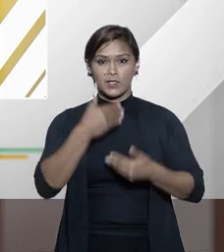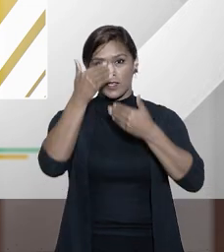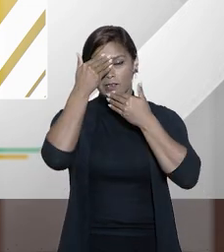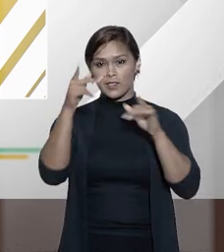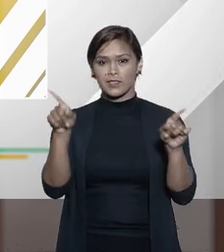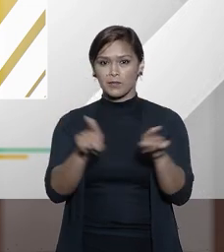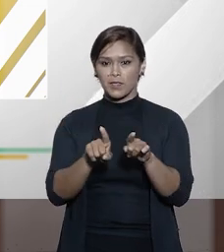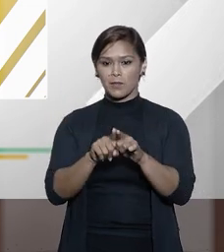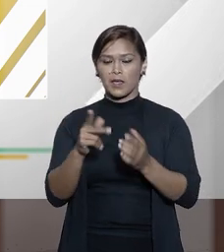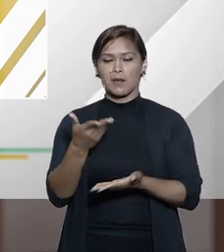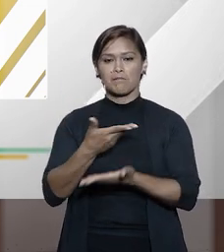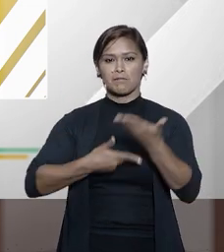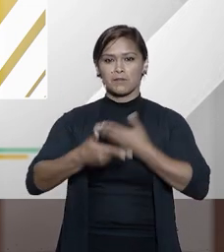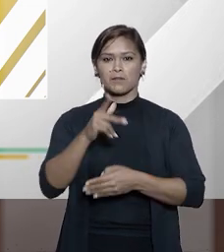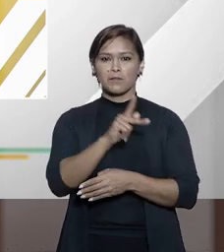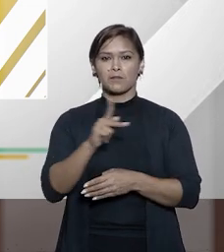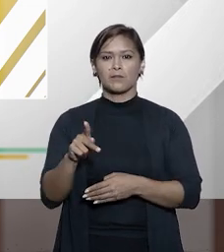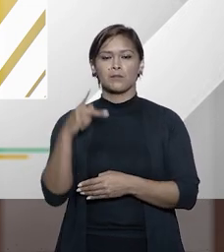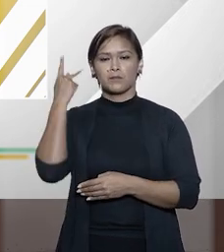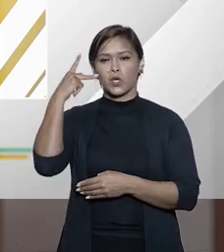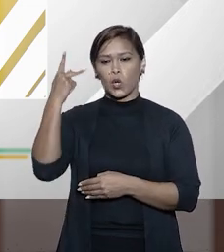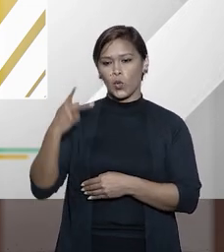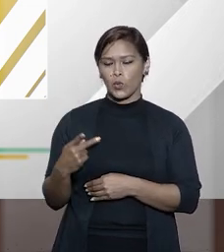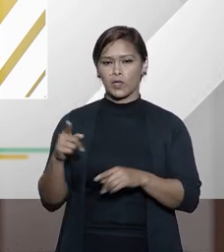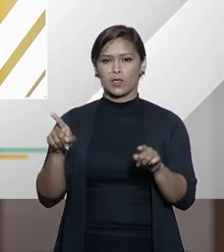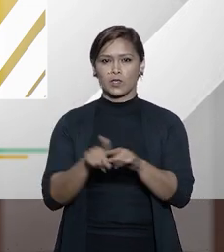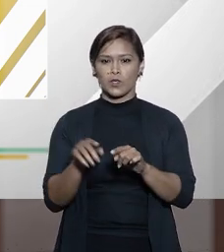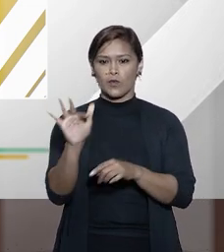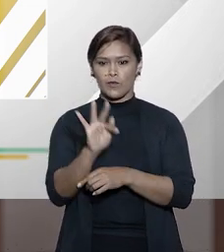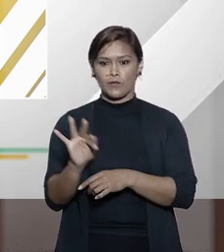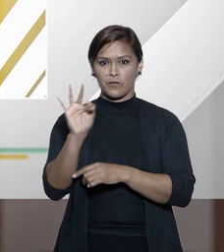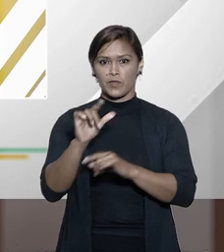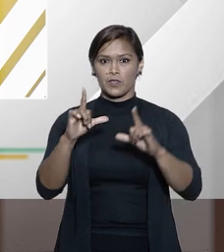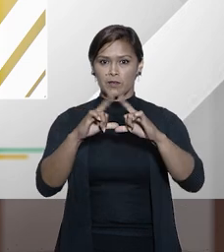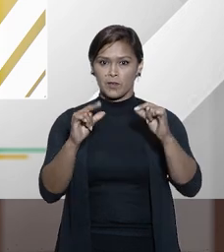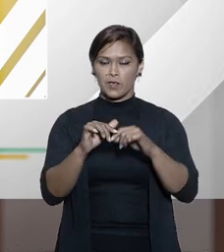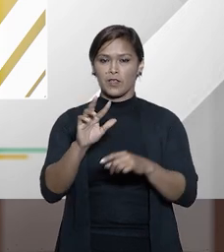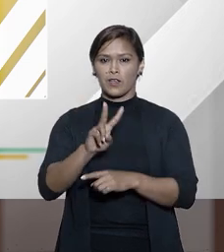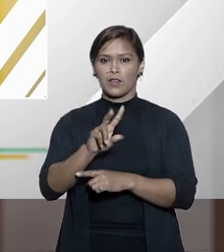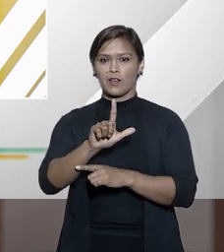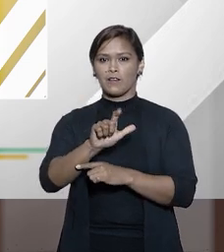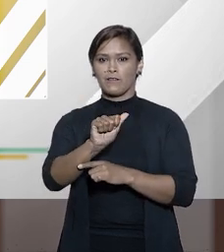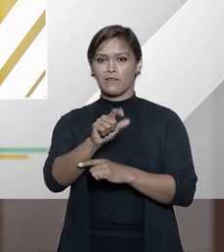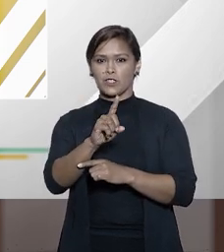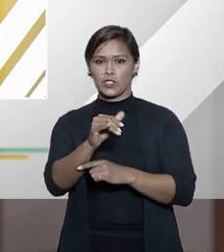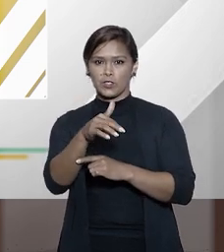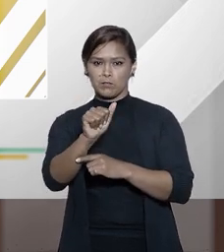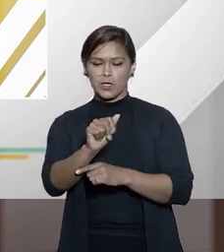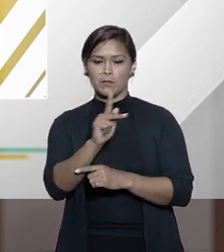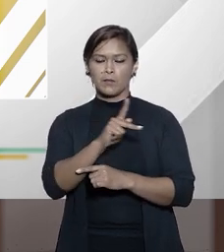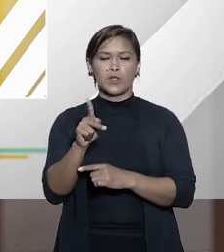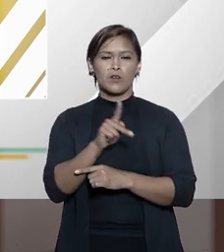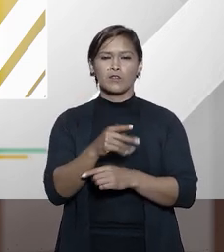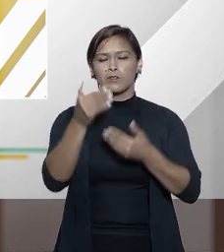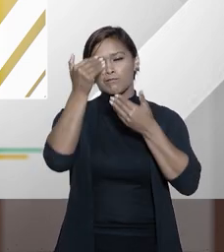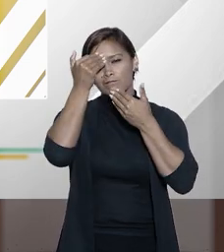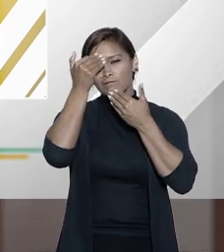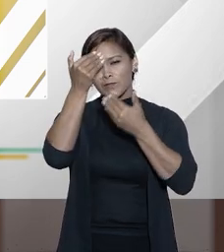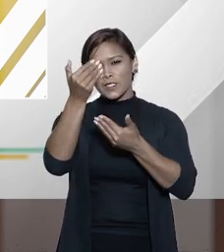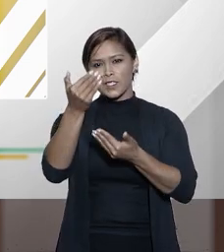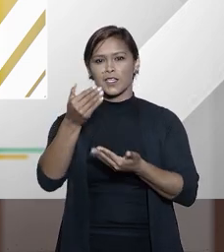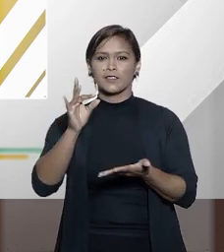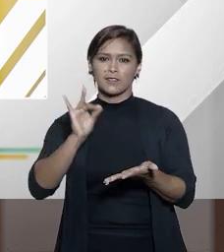agradecemos também a participação do procurador regional da república em Brasília Vladimir Aras professor Vladimir